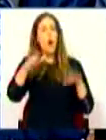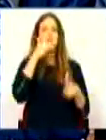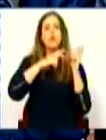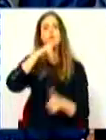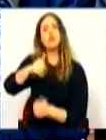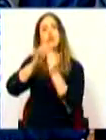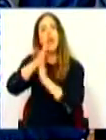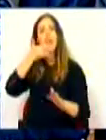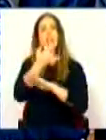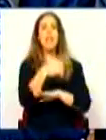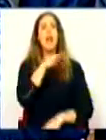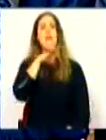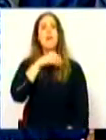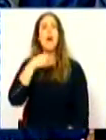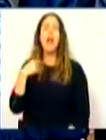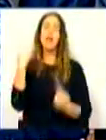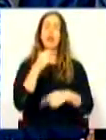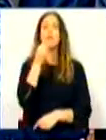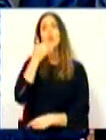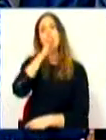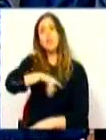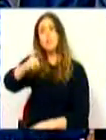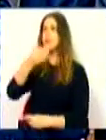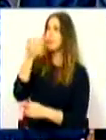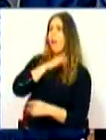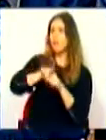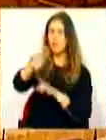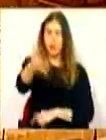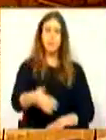portugueses terão acesso ao seu médico neste momento. Muito obrigado, Sr. Presidente. Muito obrigado, Sr. Presidente.